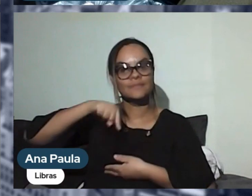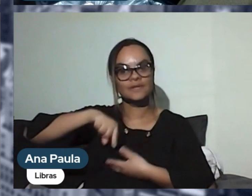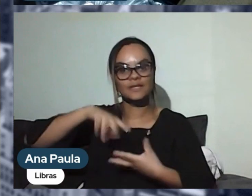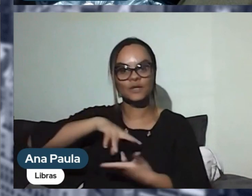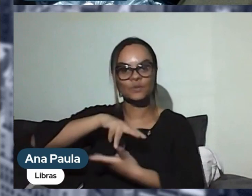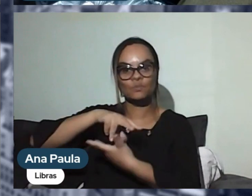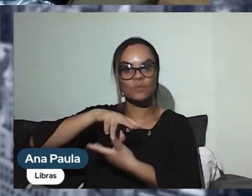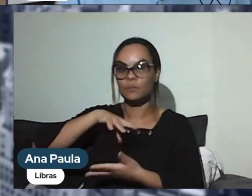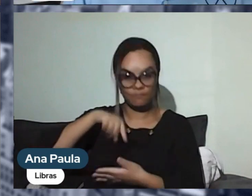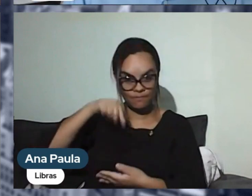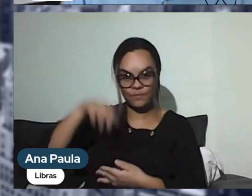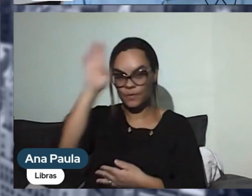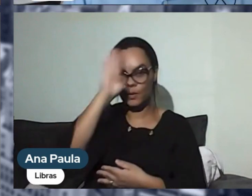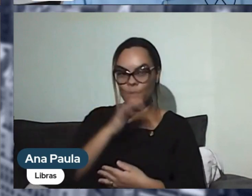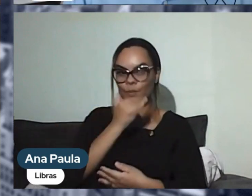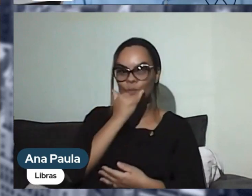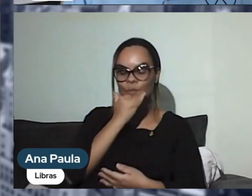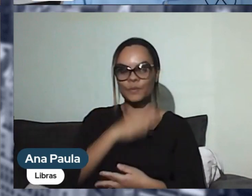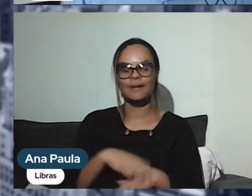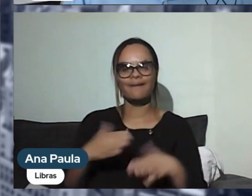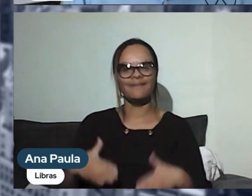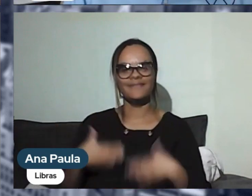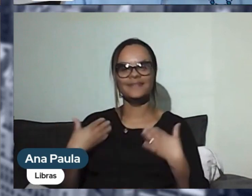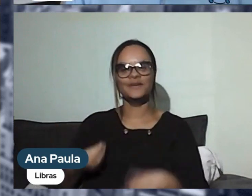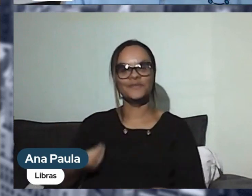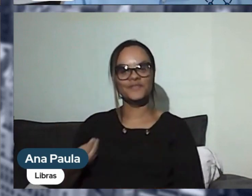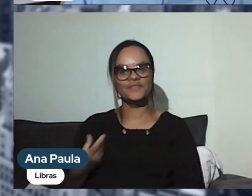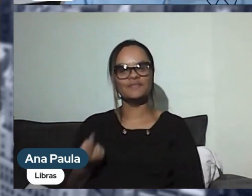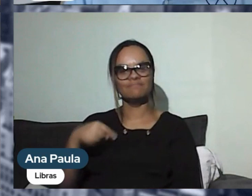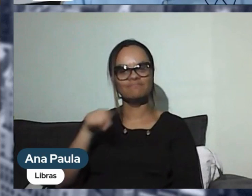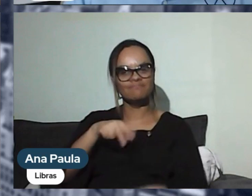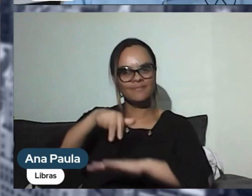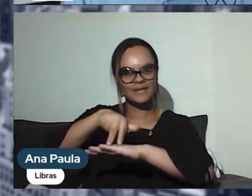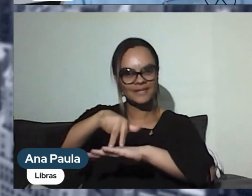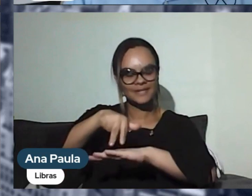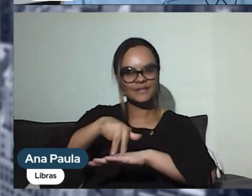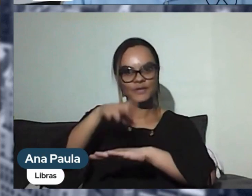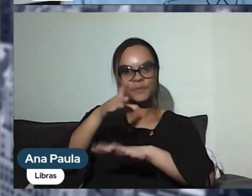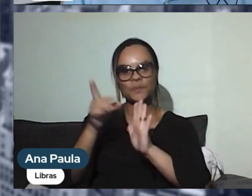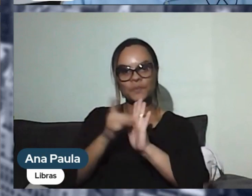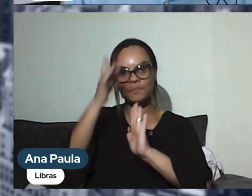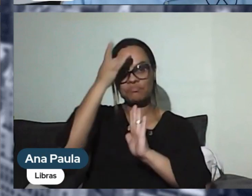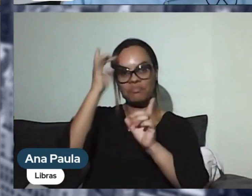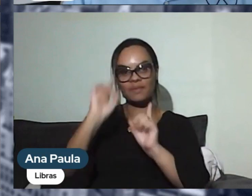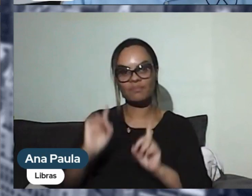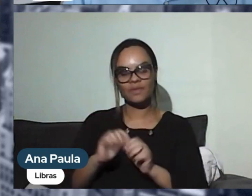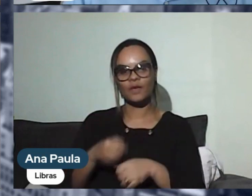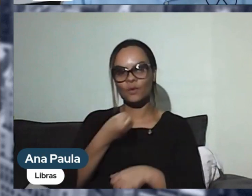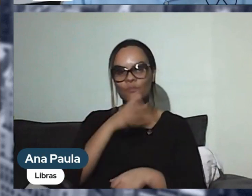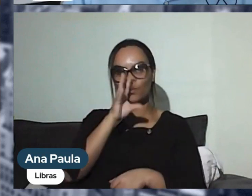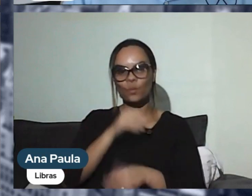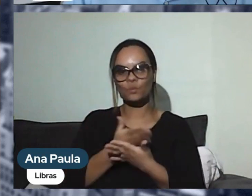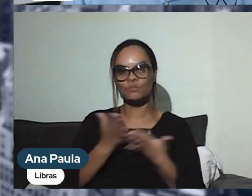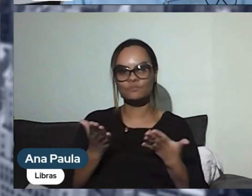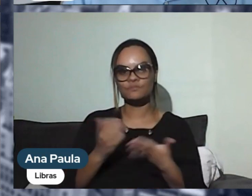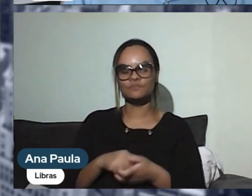Seja bem-vinda, Fernanda. Que alegria estar com você. Obrigado por estar aqui com o Diário PCD. Boa noite, Abraão. Boa